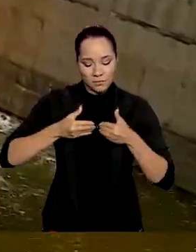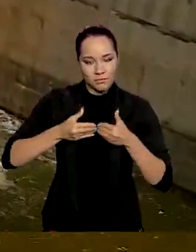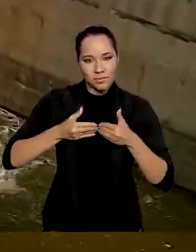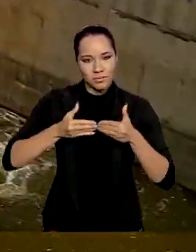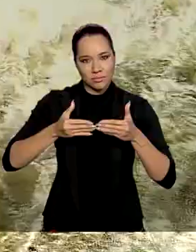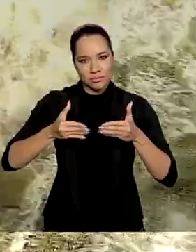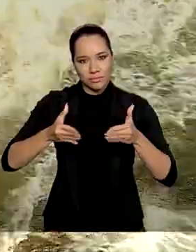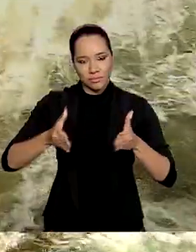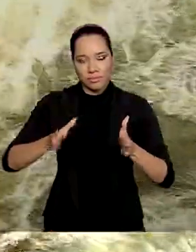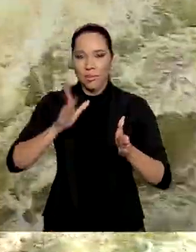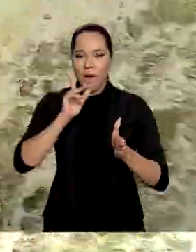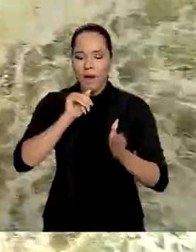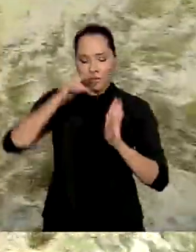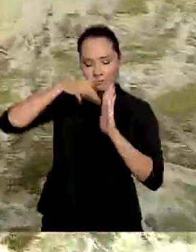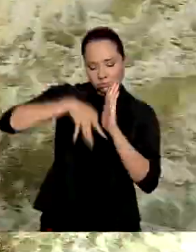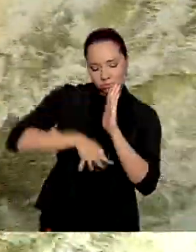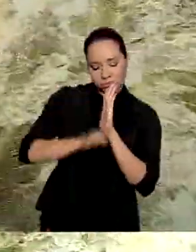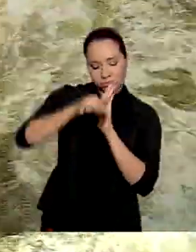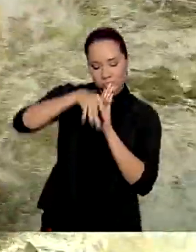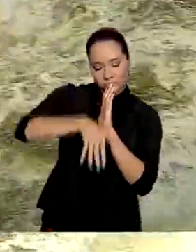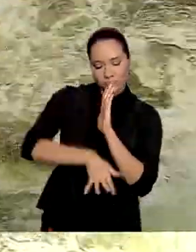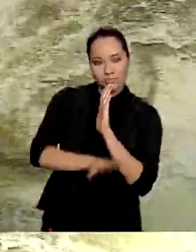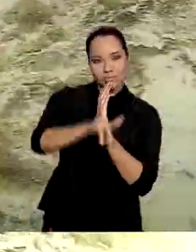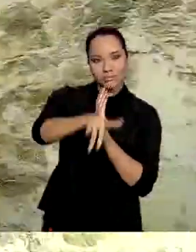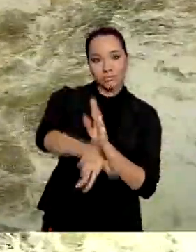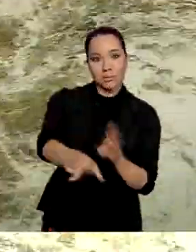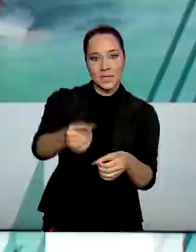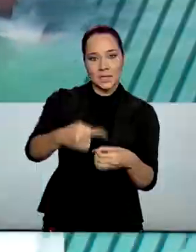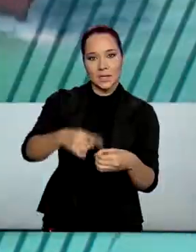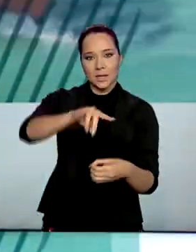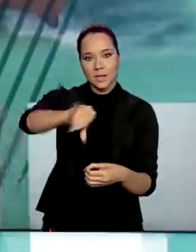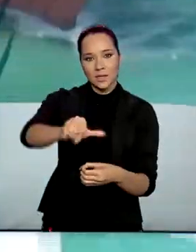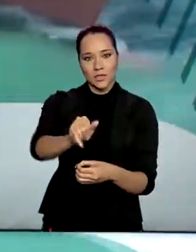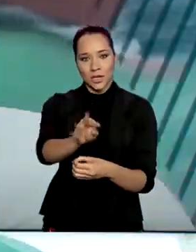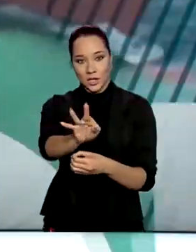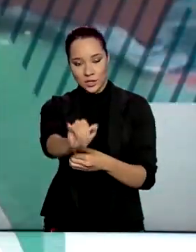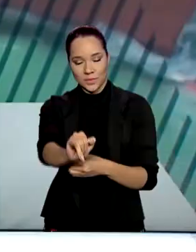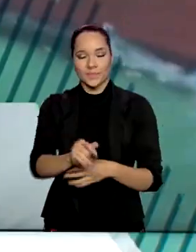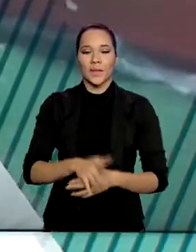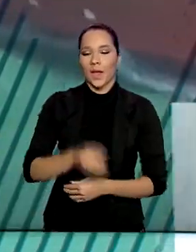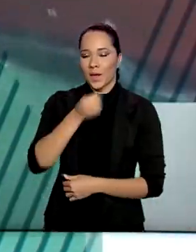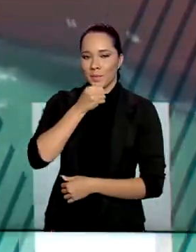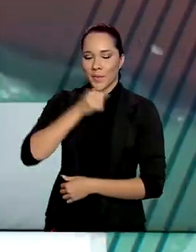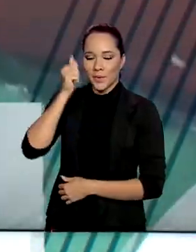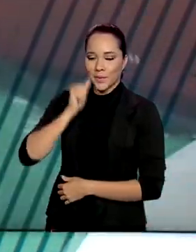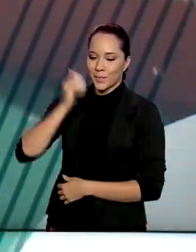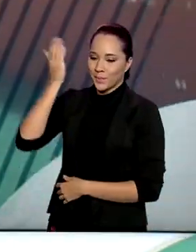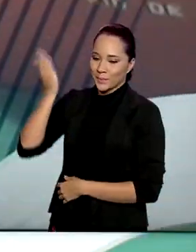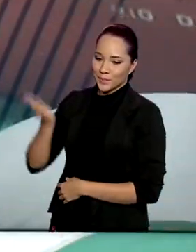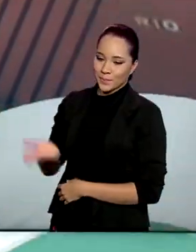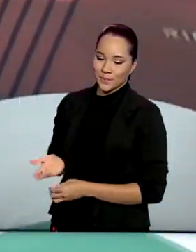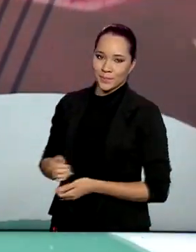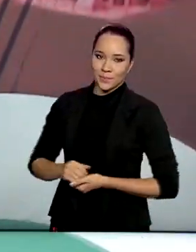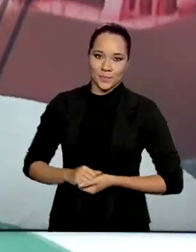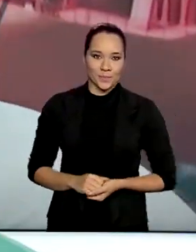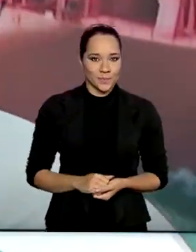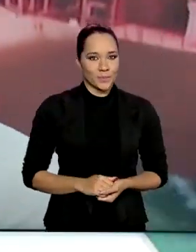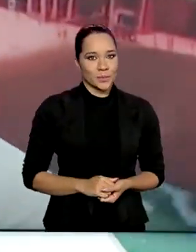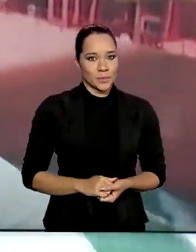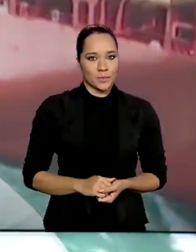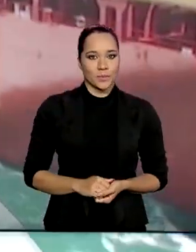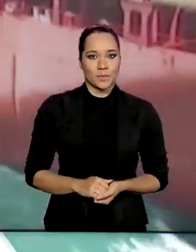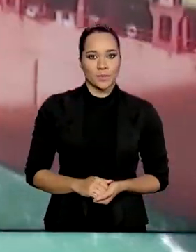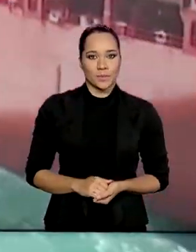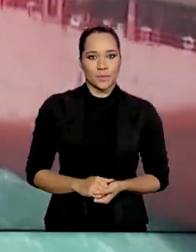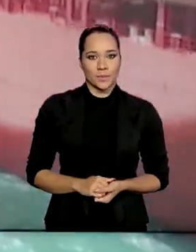abriram e a água jorrou rumo à cidade cearense de Jati. A repórter Luana Karen acompanhou e tem os detalhes pra gente.